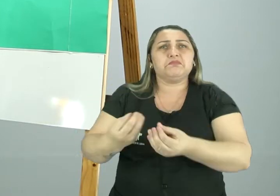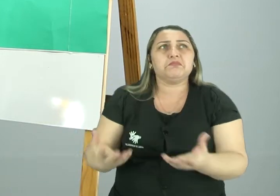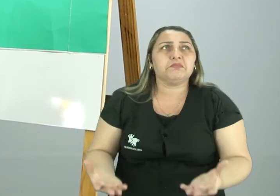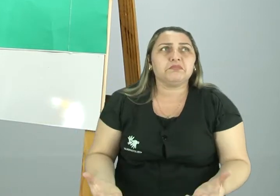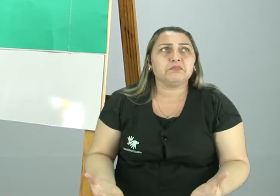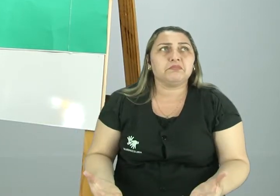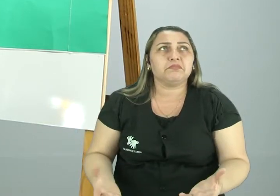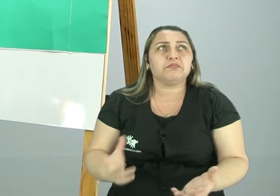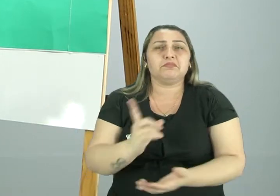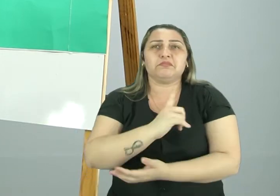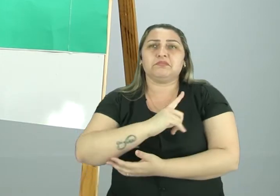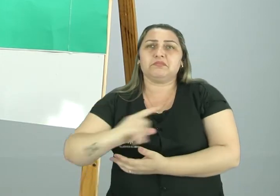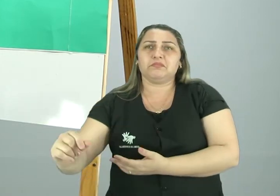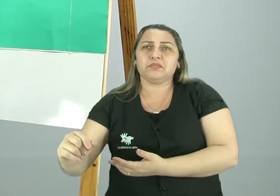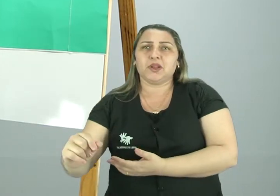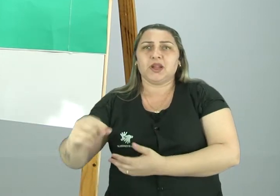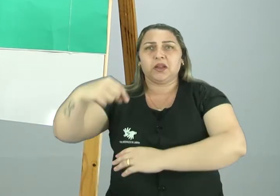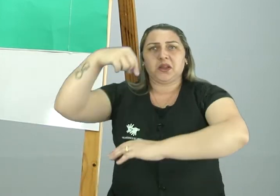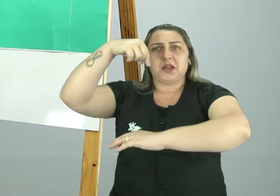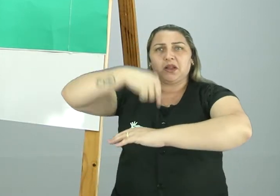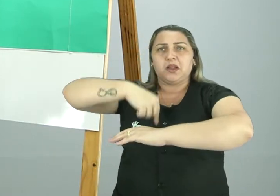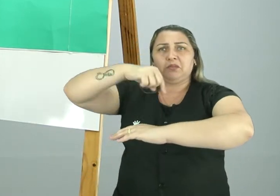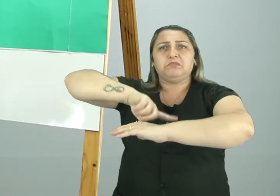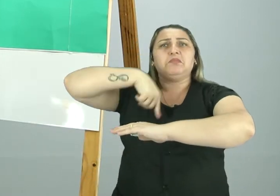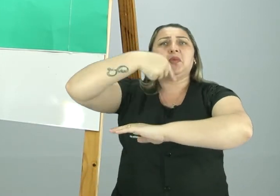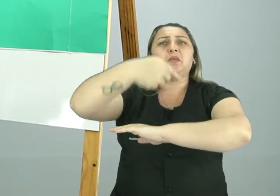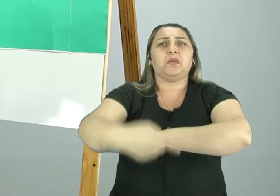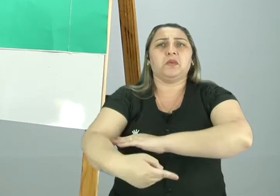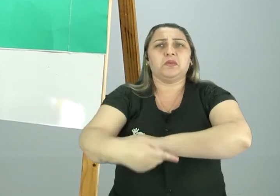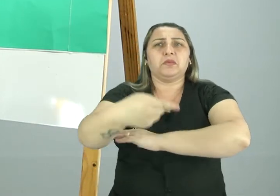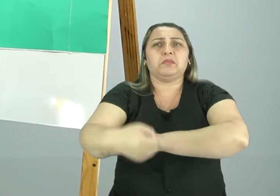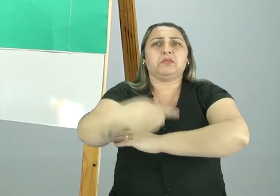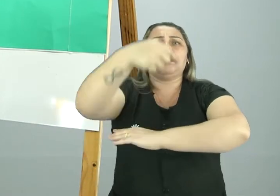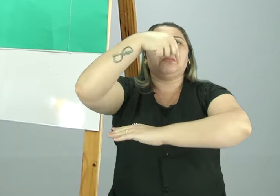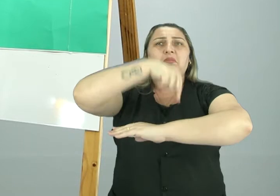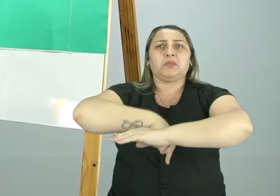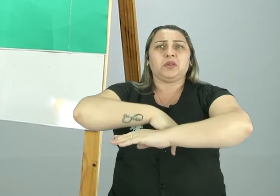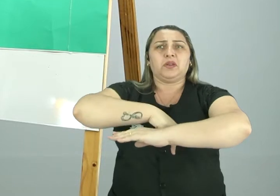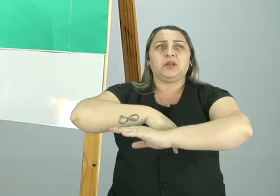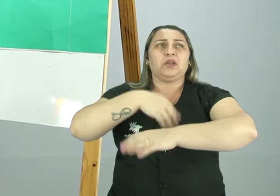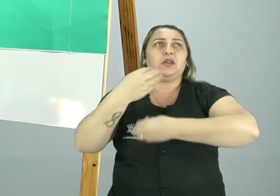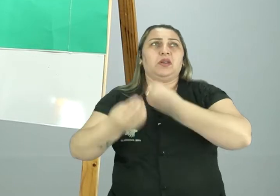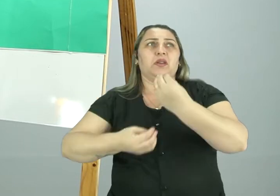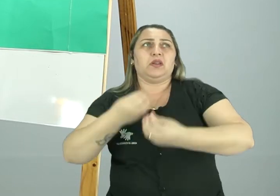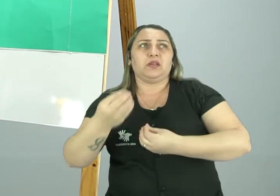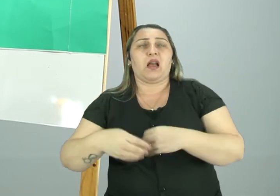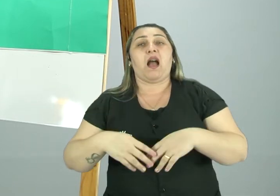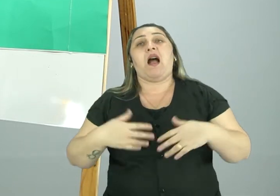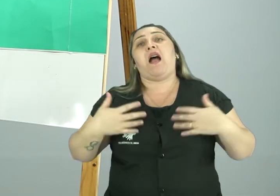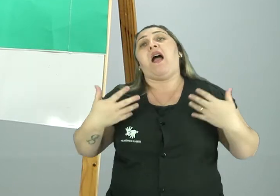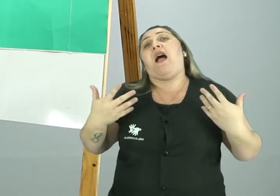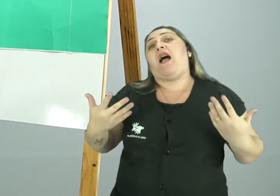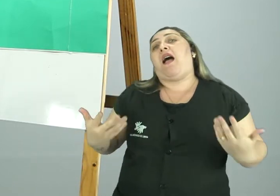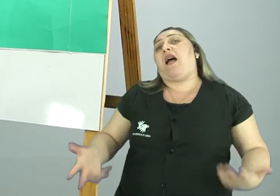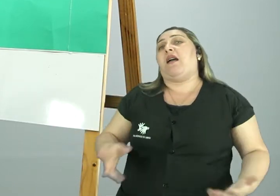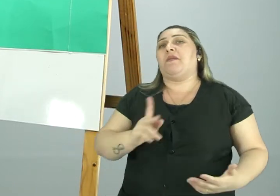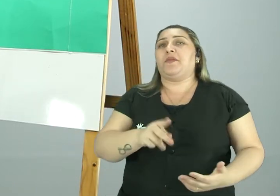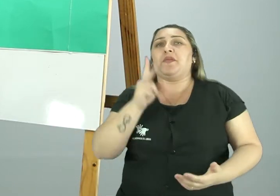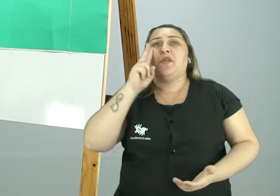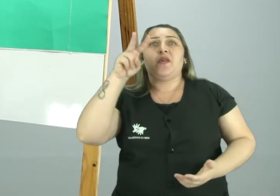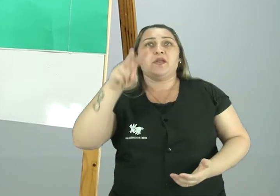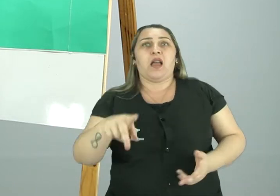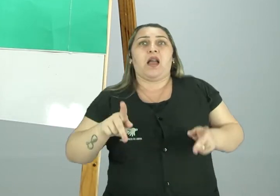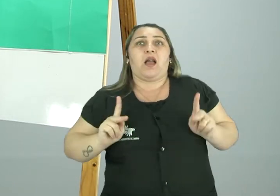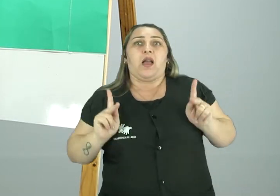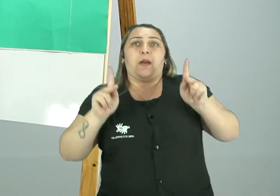Sair deste lado para este outro e vice-versa. Ah, professora, estou vendo